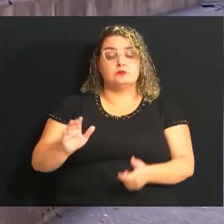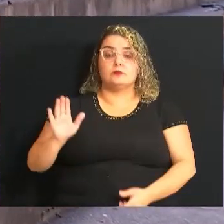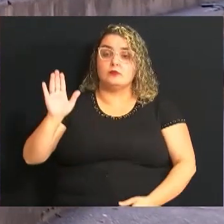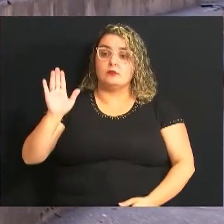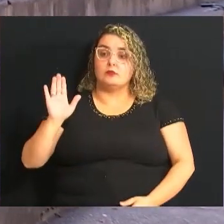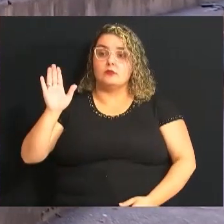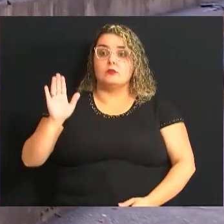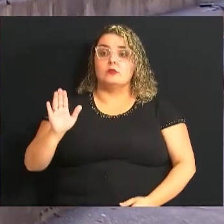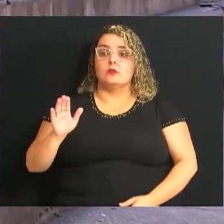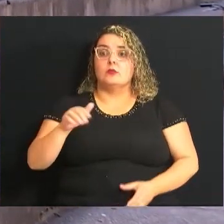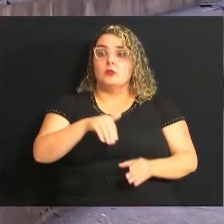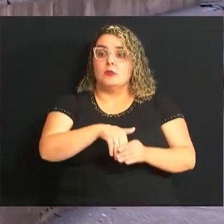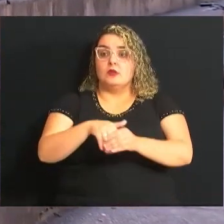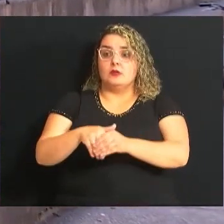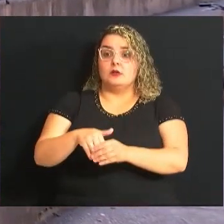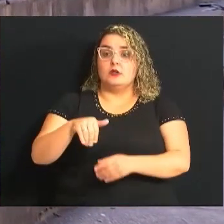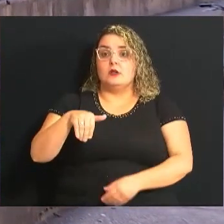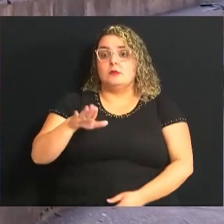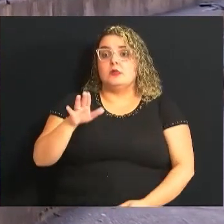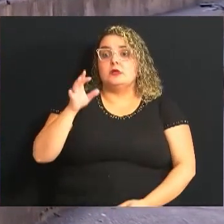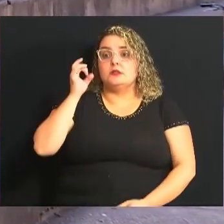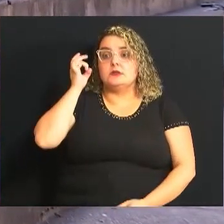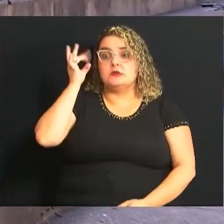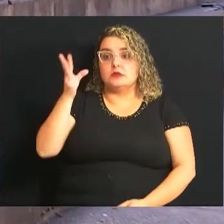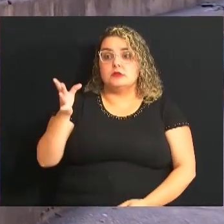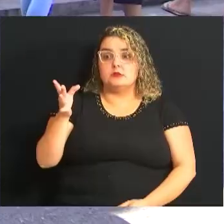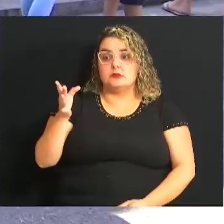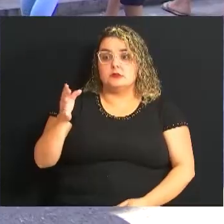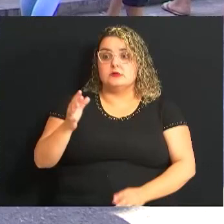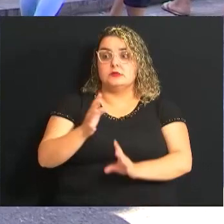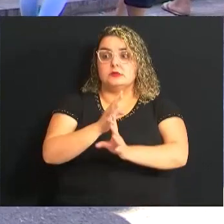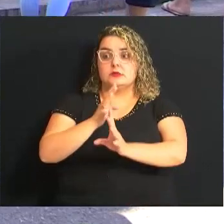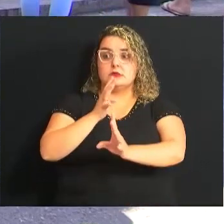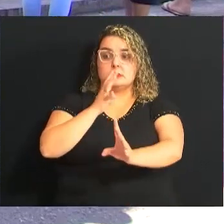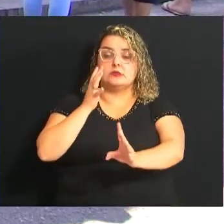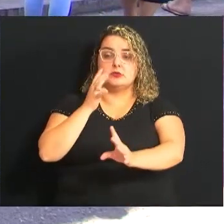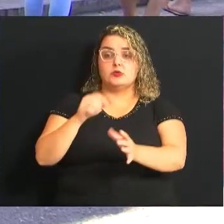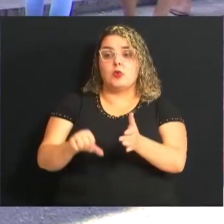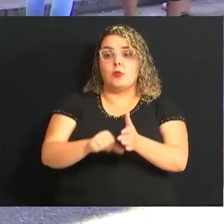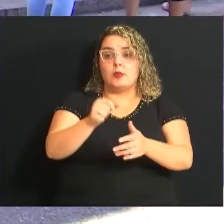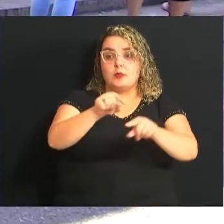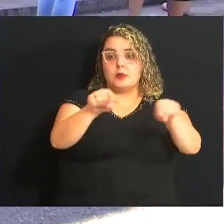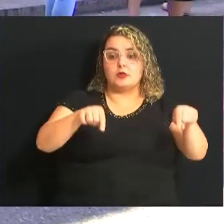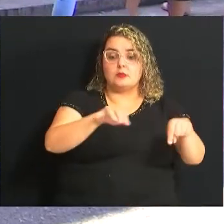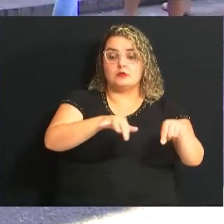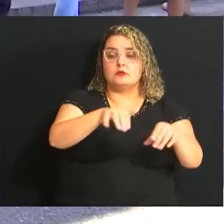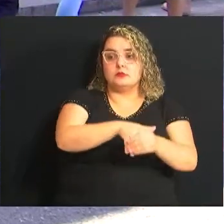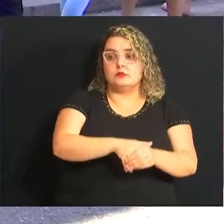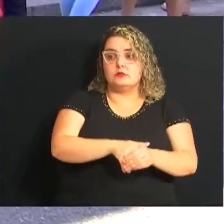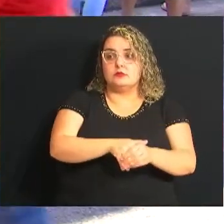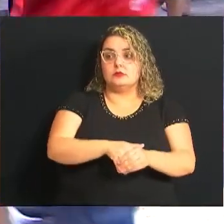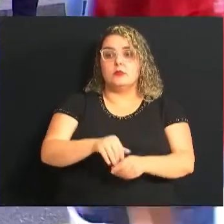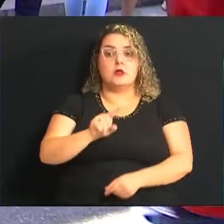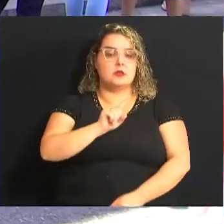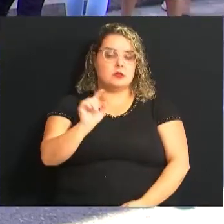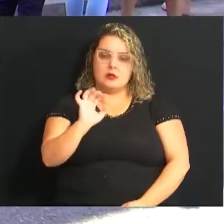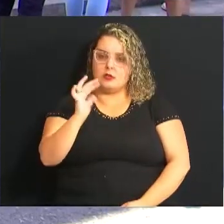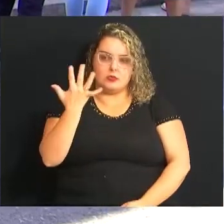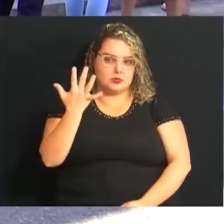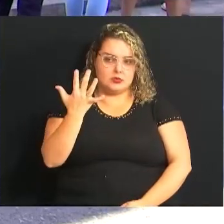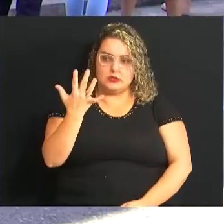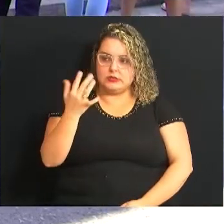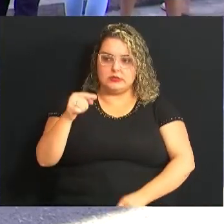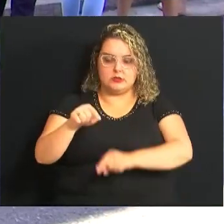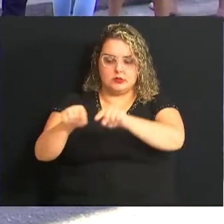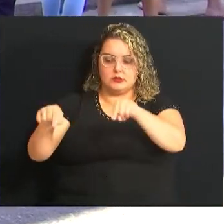com um número menor de candidatos, a votação é mais rápida Então aquelas filas que ocorreram no primeiro turno, em algumas sessões, elas